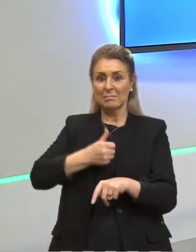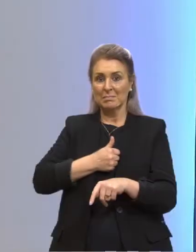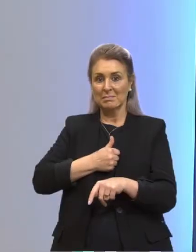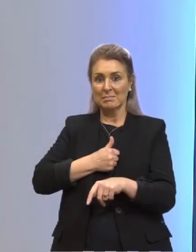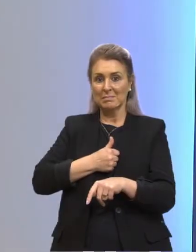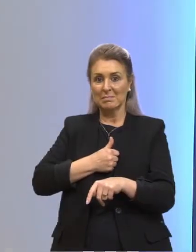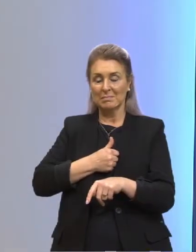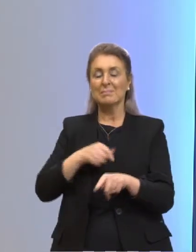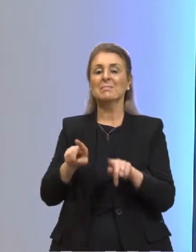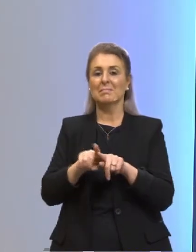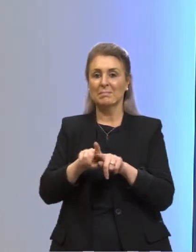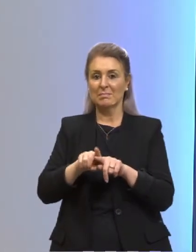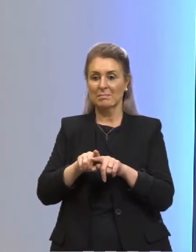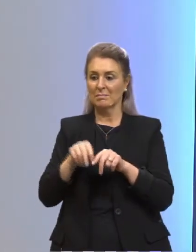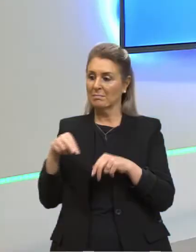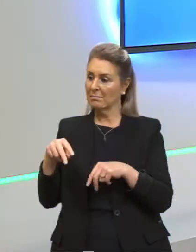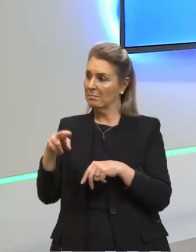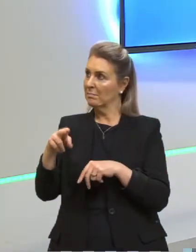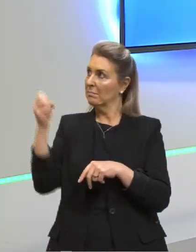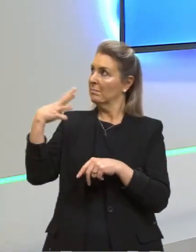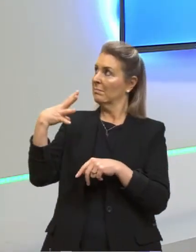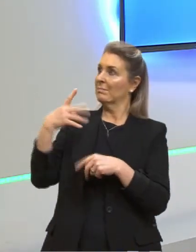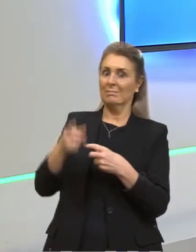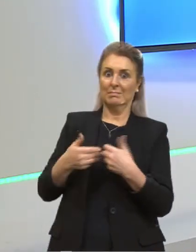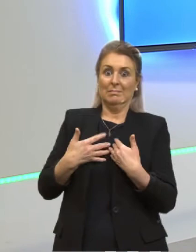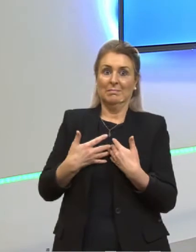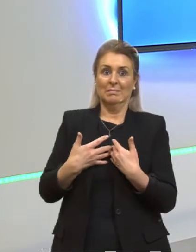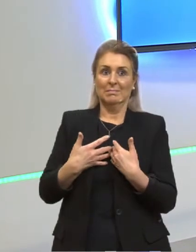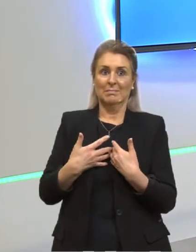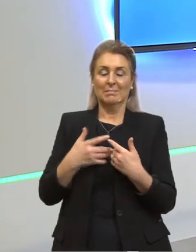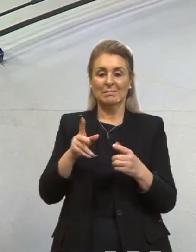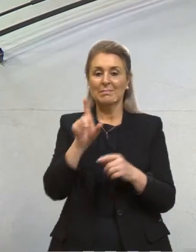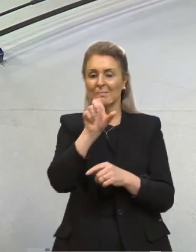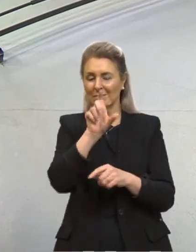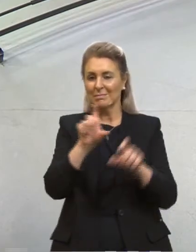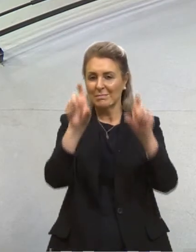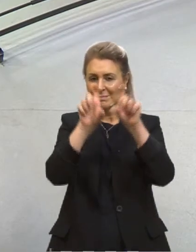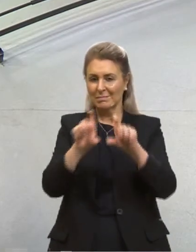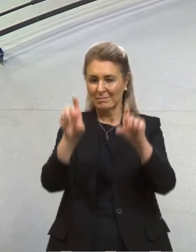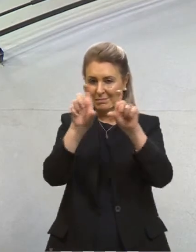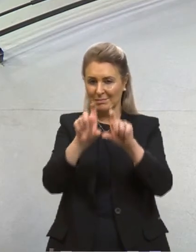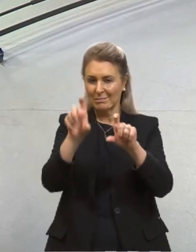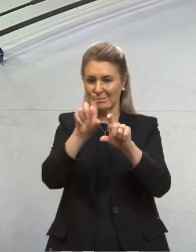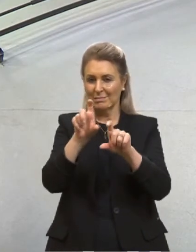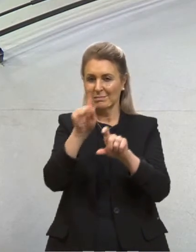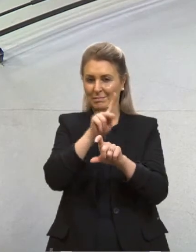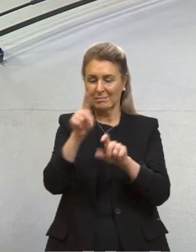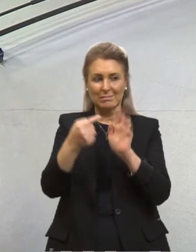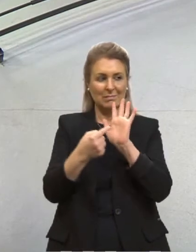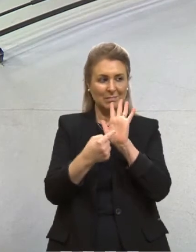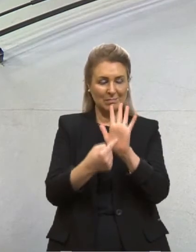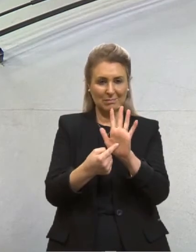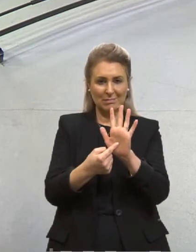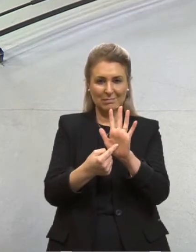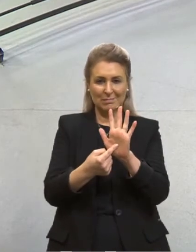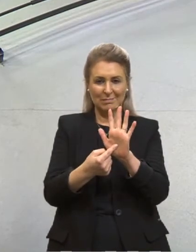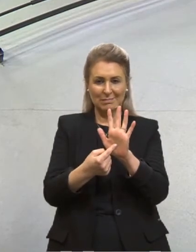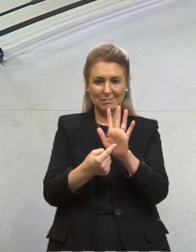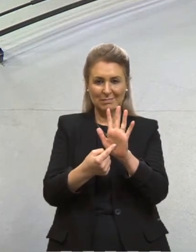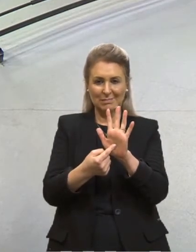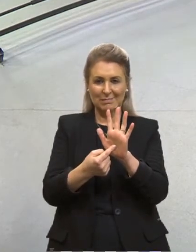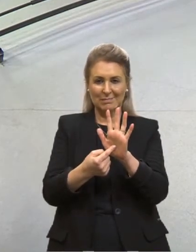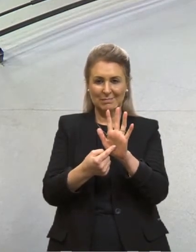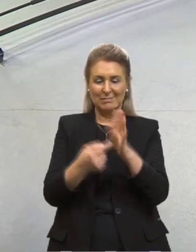iluminação automática. Vamos ali no computador, eu quero mostrar para vocês esses fenômenos que eu falei aqui no quadro para ficar um pouco mais